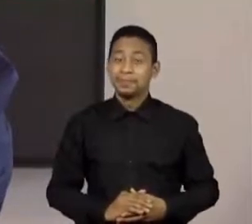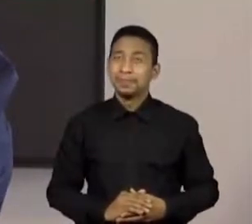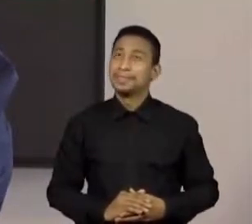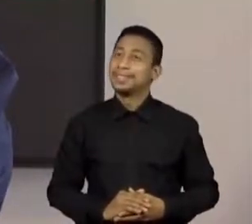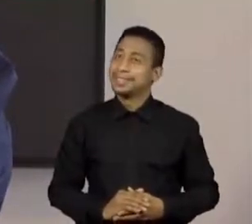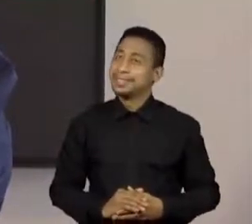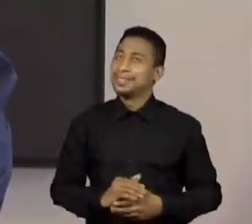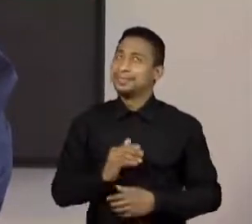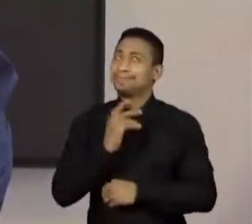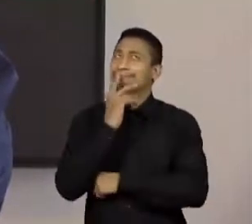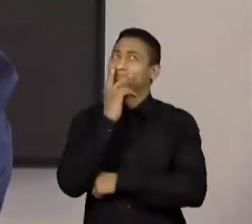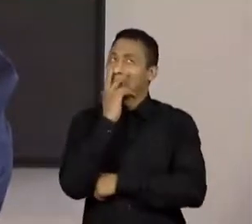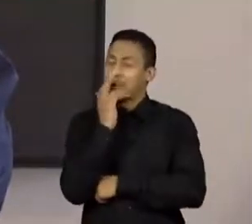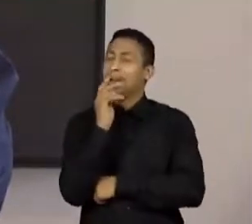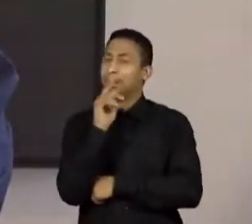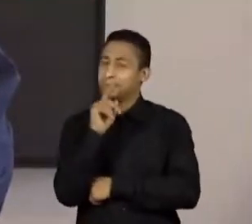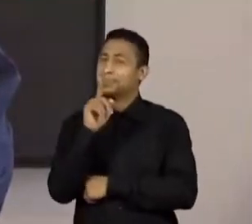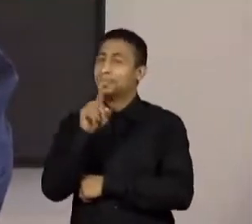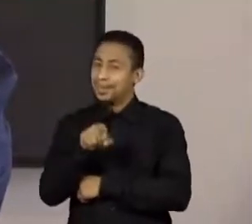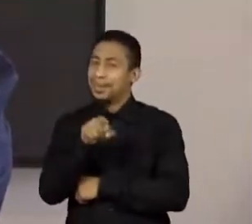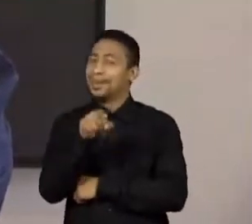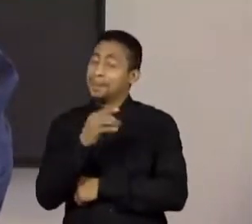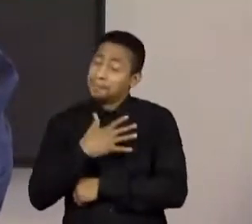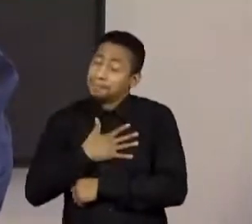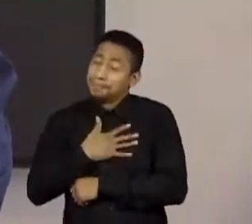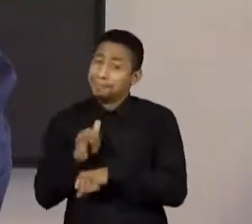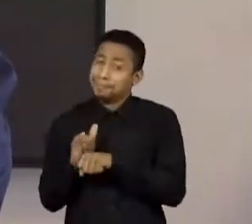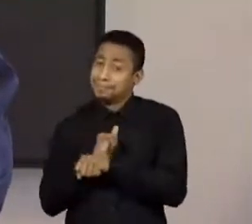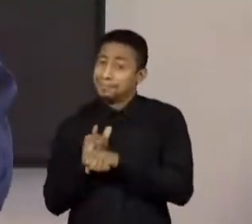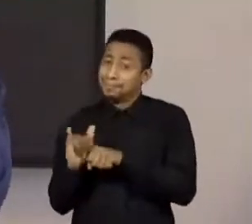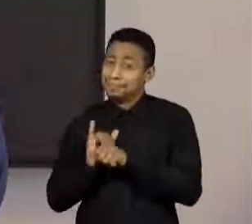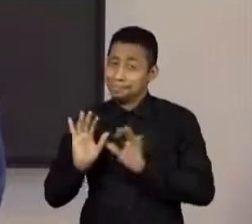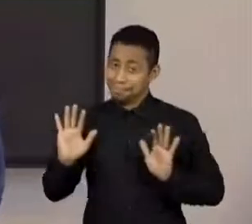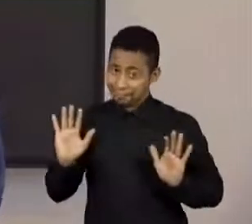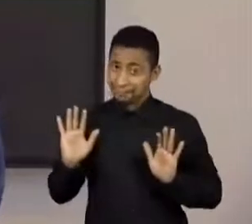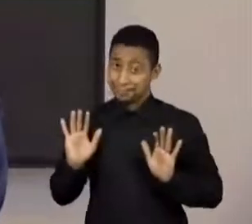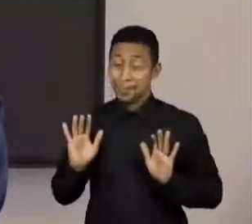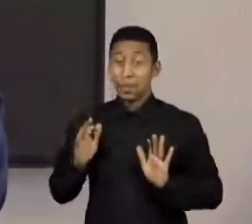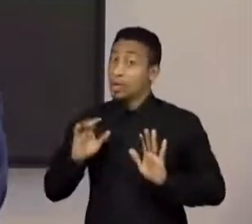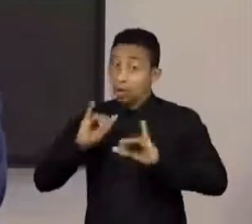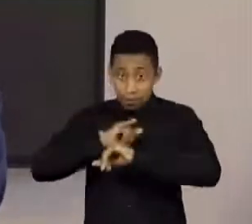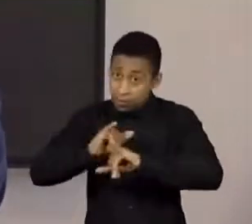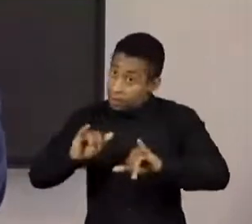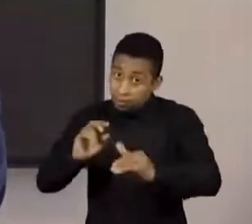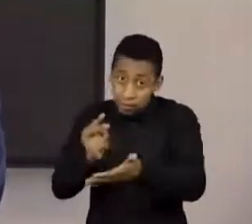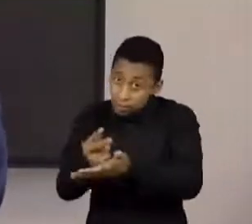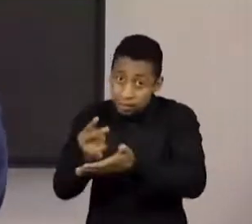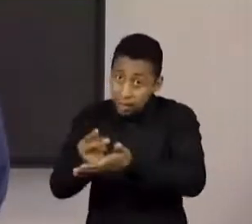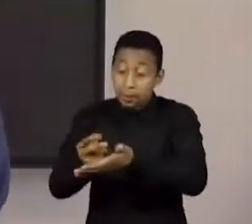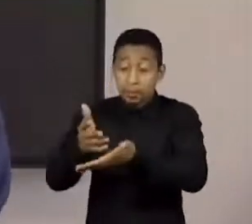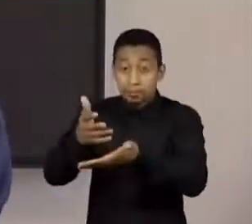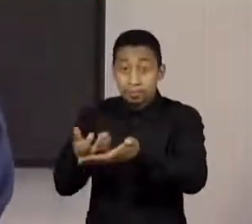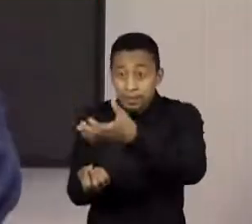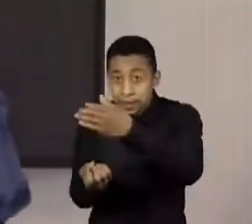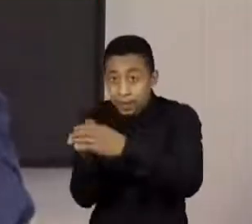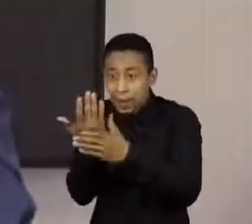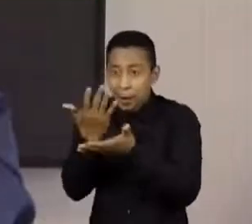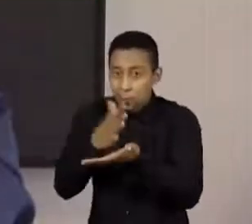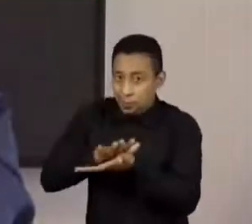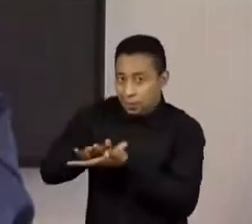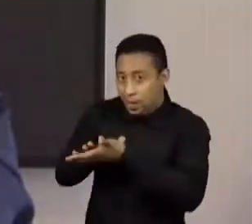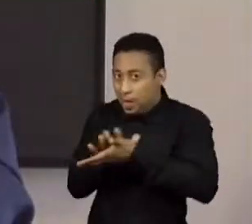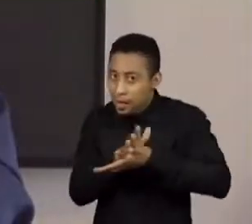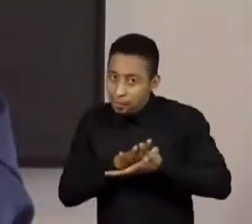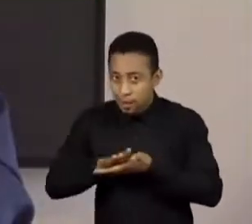É, eu acho que é. É uma estratégia. Eu já falei antes, não deve fazer um samba com uma linguagem muito direta,